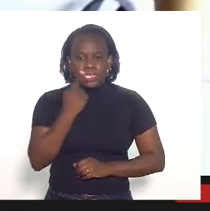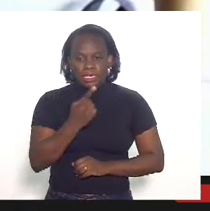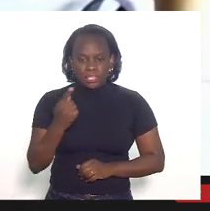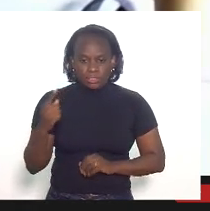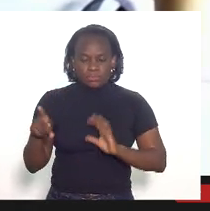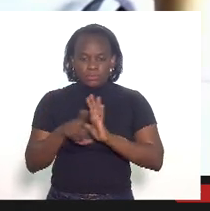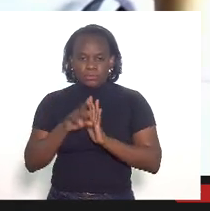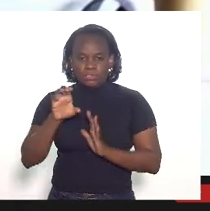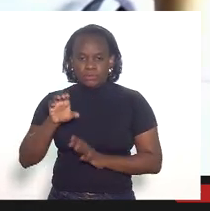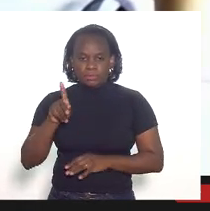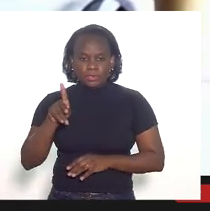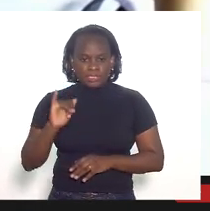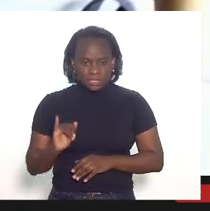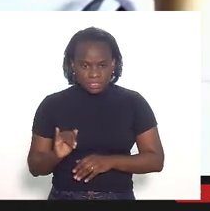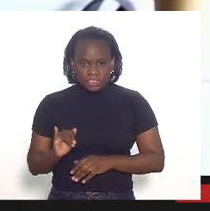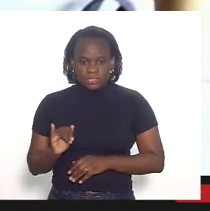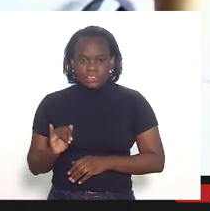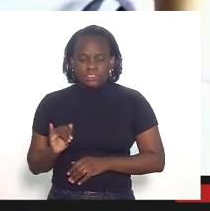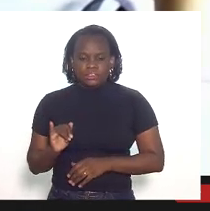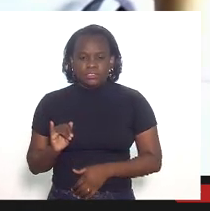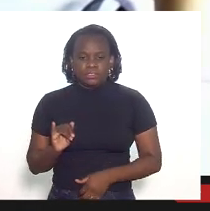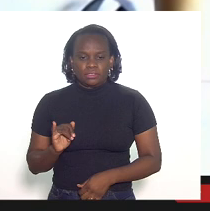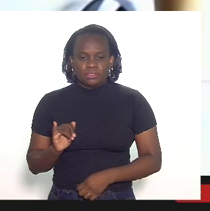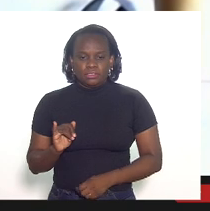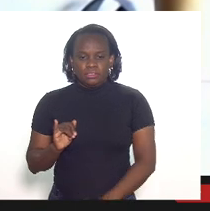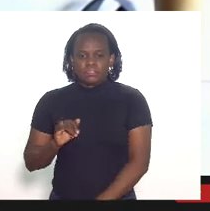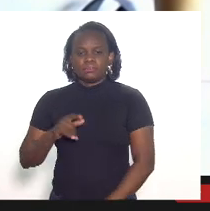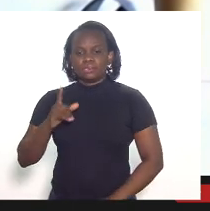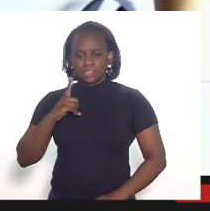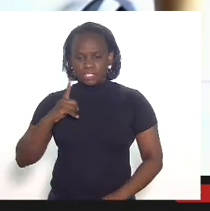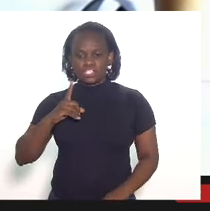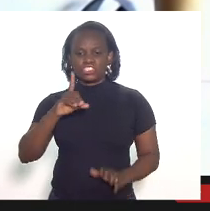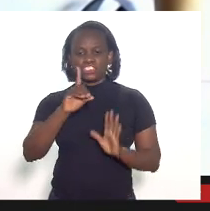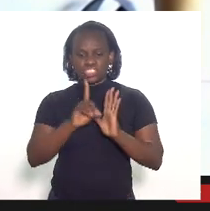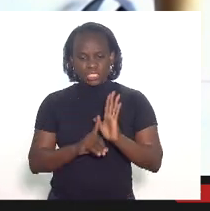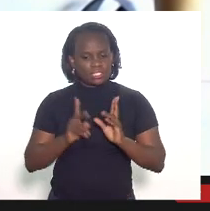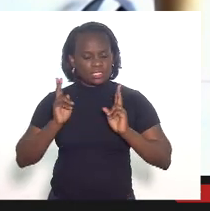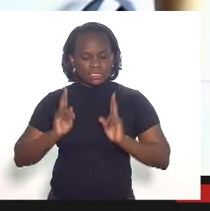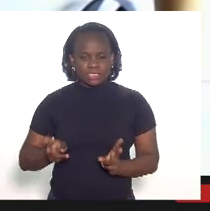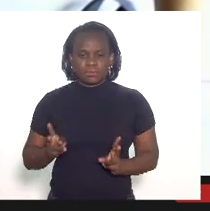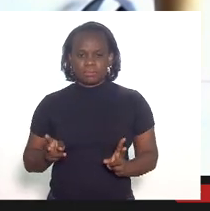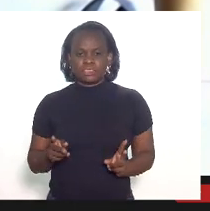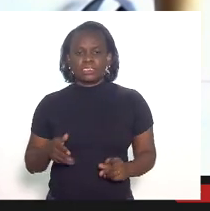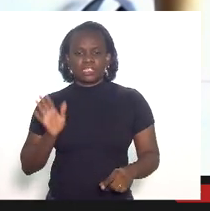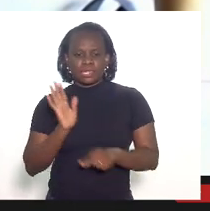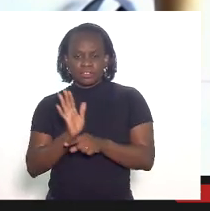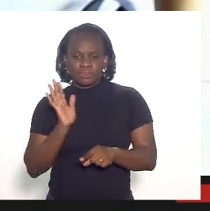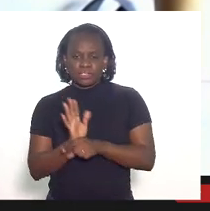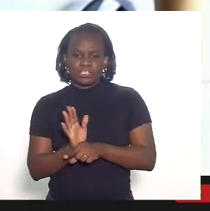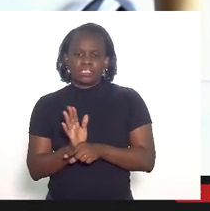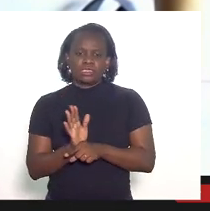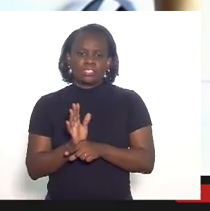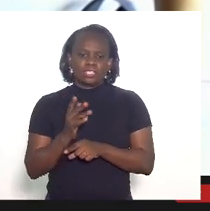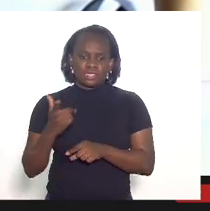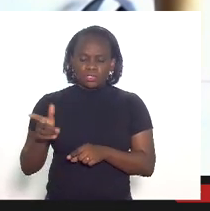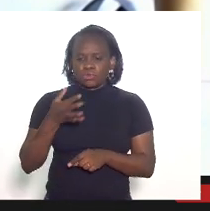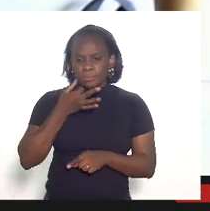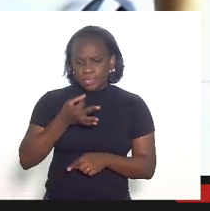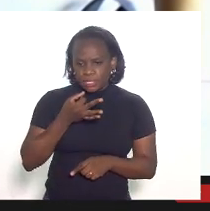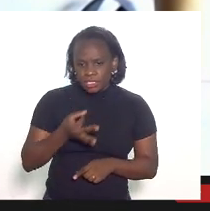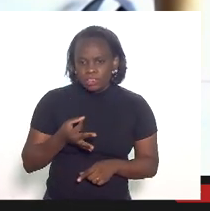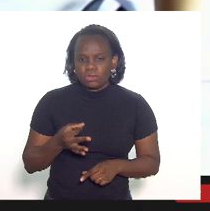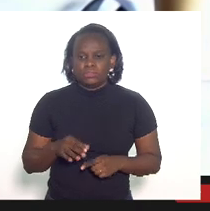CPI tem direito como sempre a defender seus pontos de